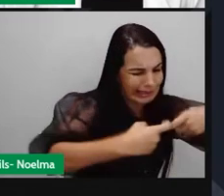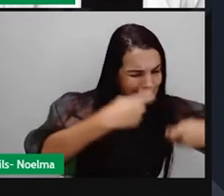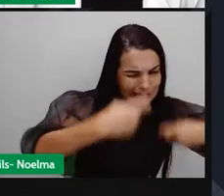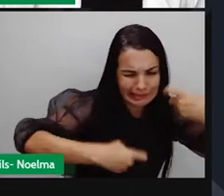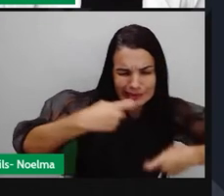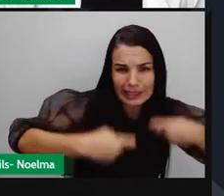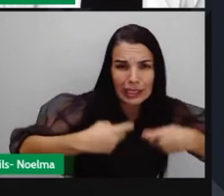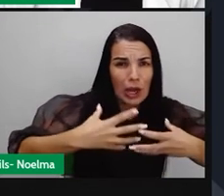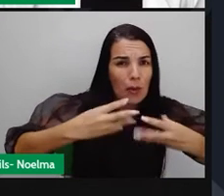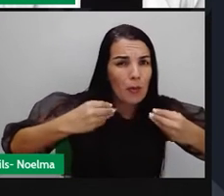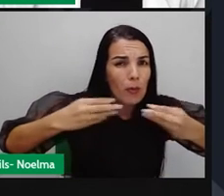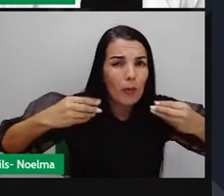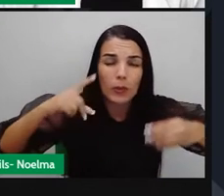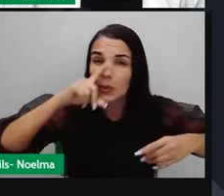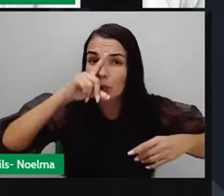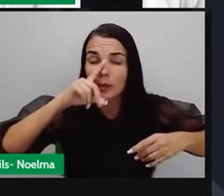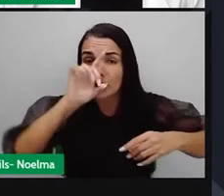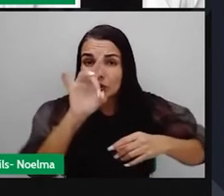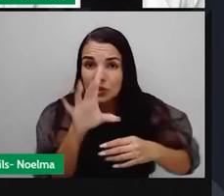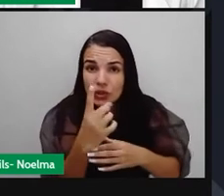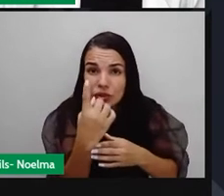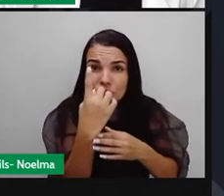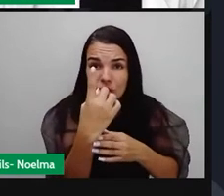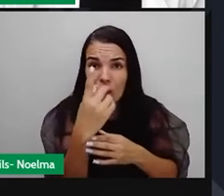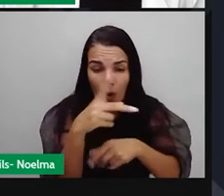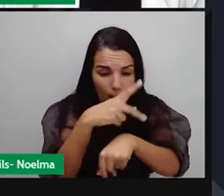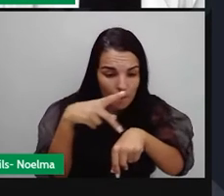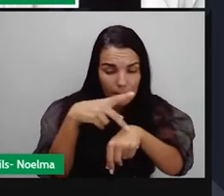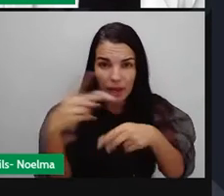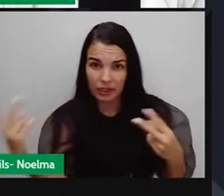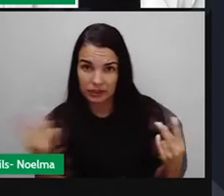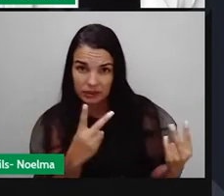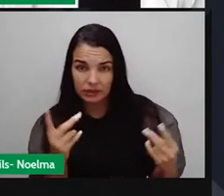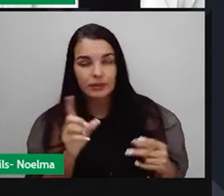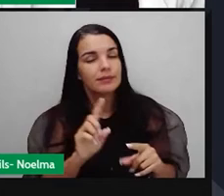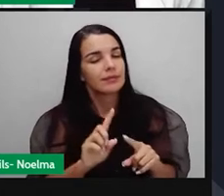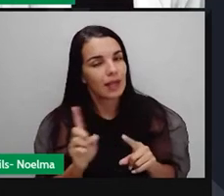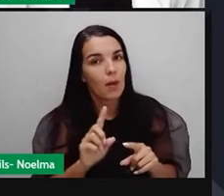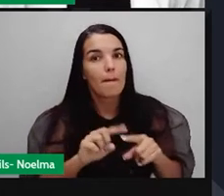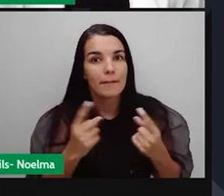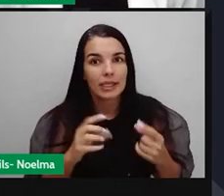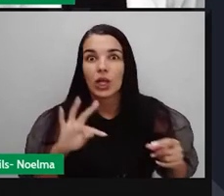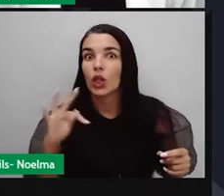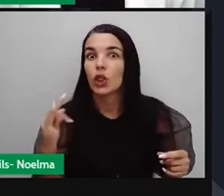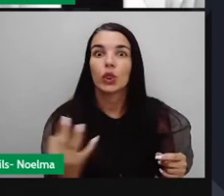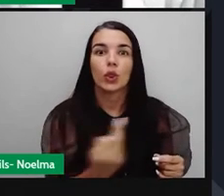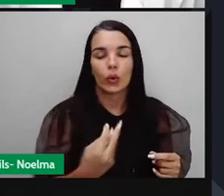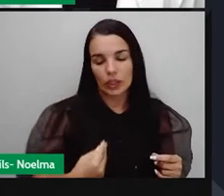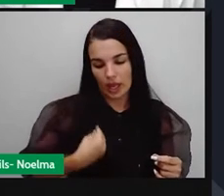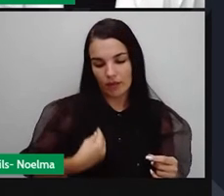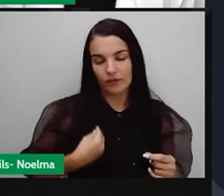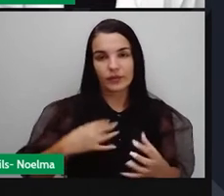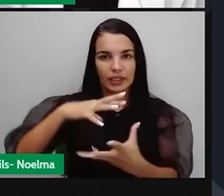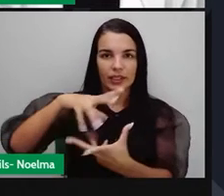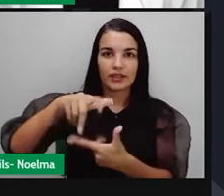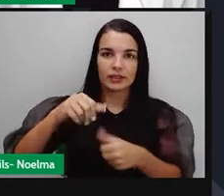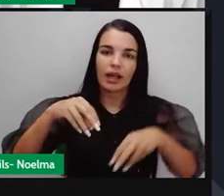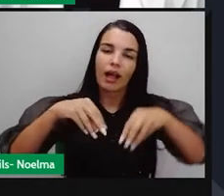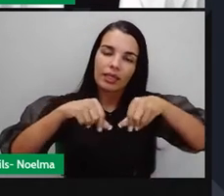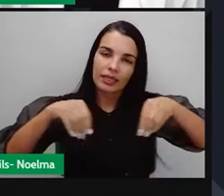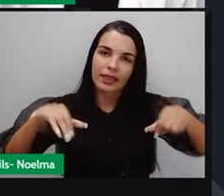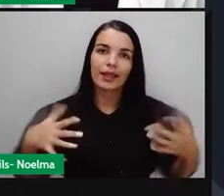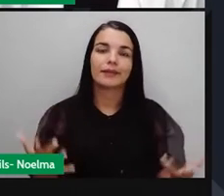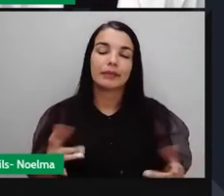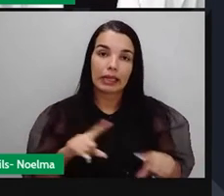colocaria em risco não apenas os envolvidos, mas toda a vida na Terra. Isso é um medo, gente, que é muito presente nessa